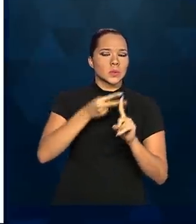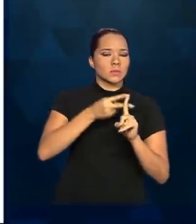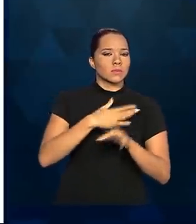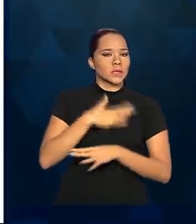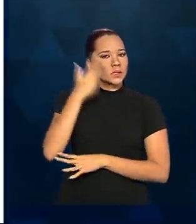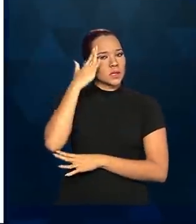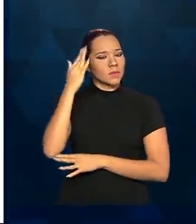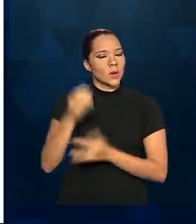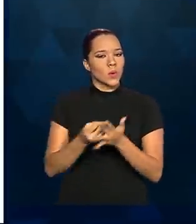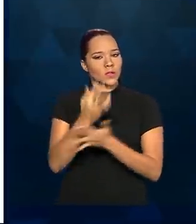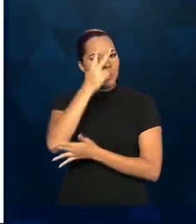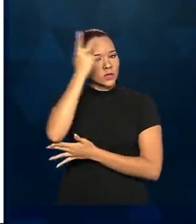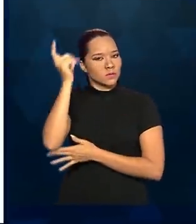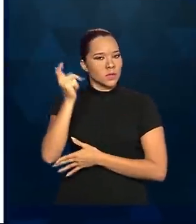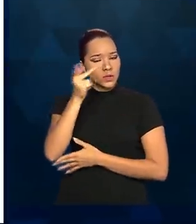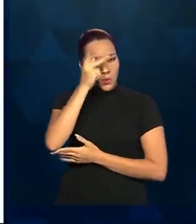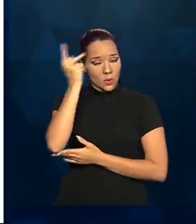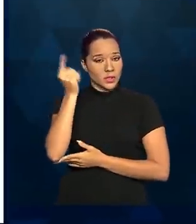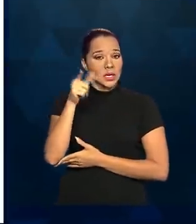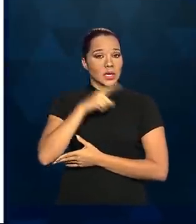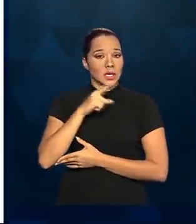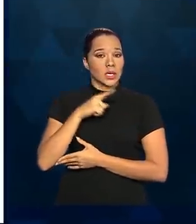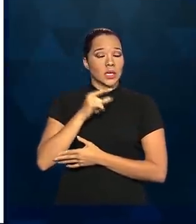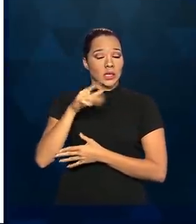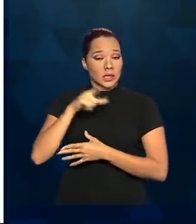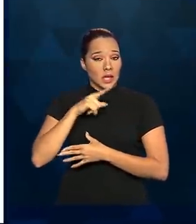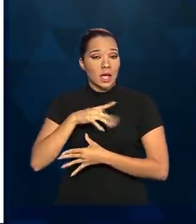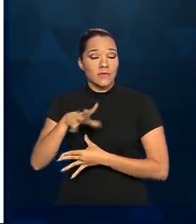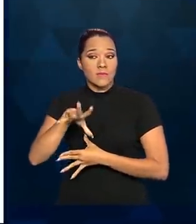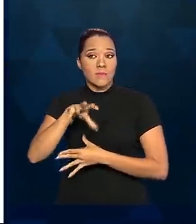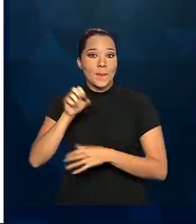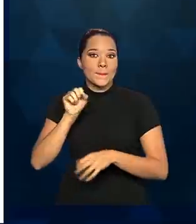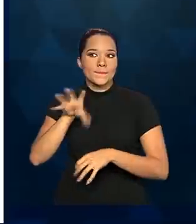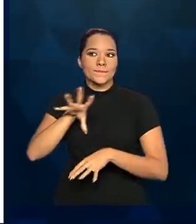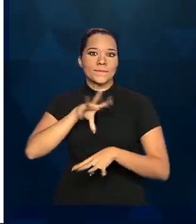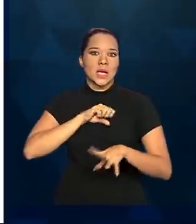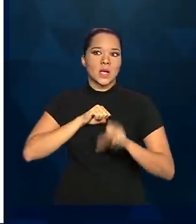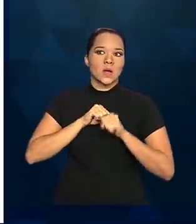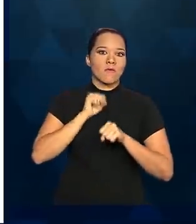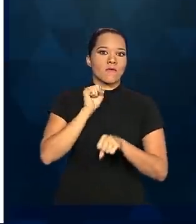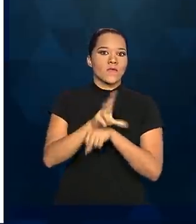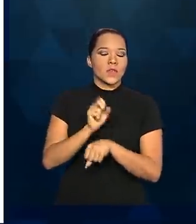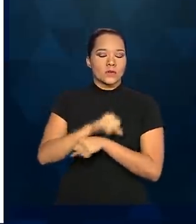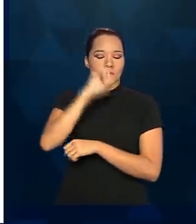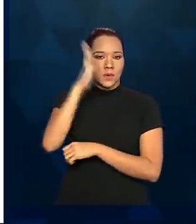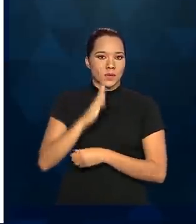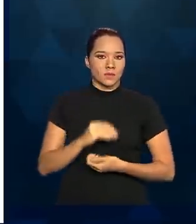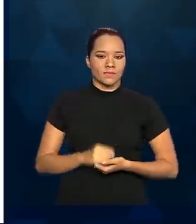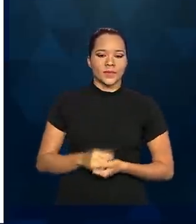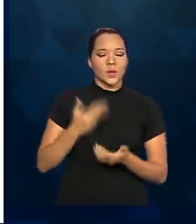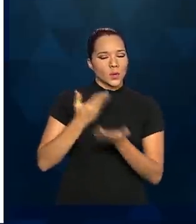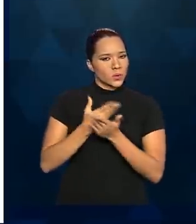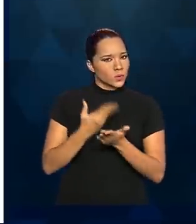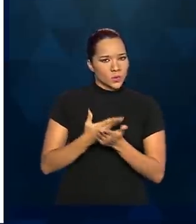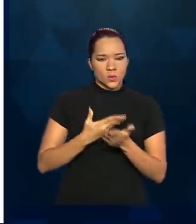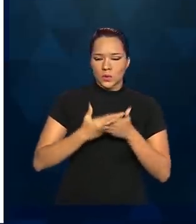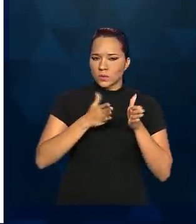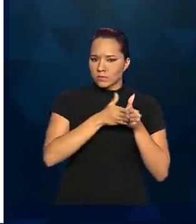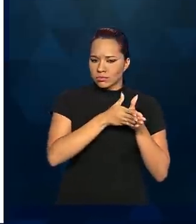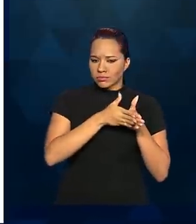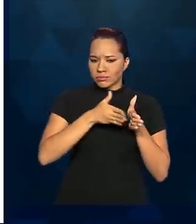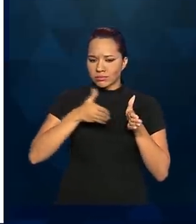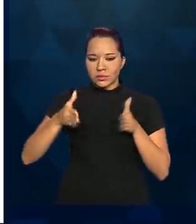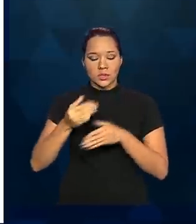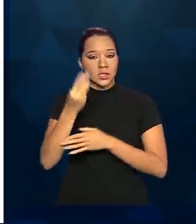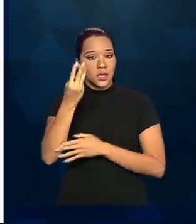uma ideia do total de pessoas com exposição ao vírus no Brasil. E o estudo foi muito consistente nisso ao longo das suas três fases